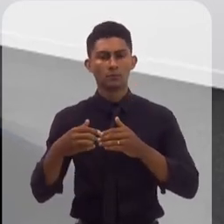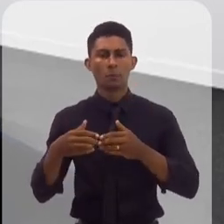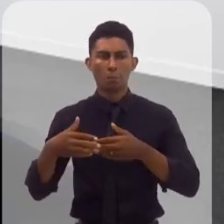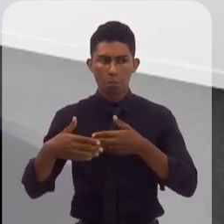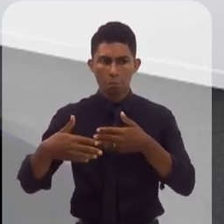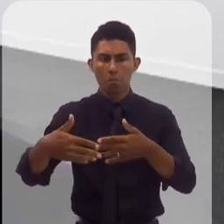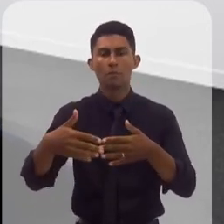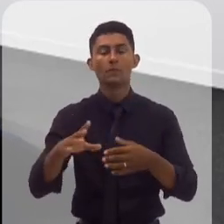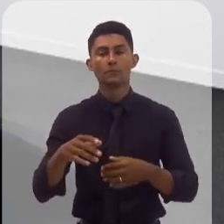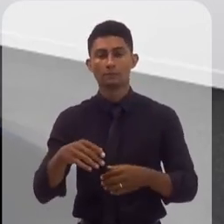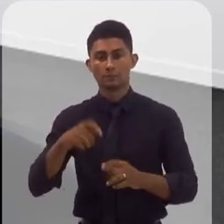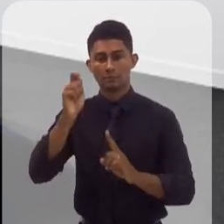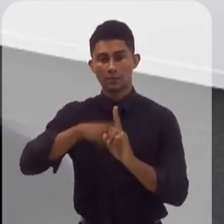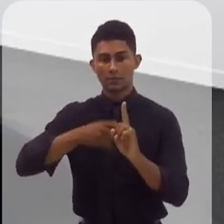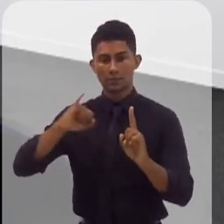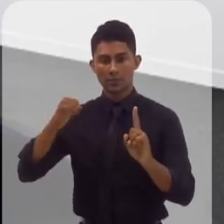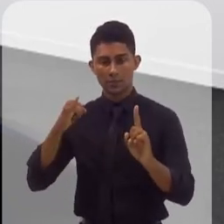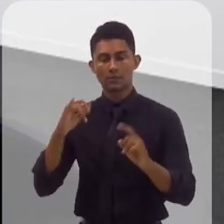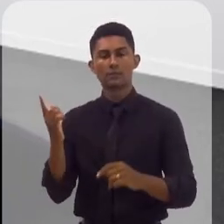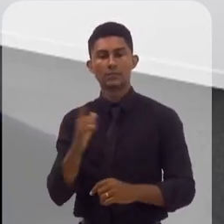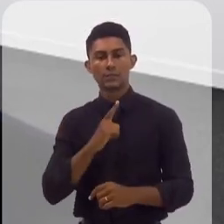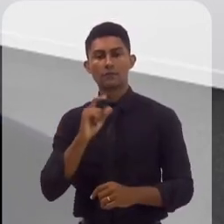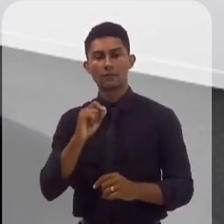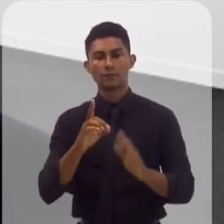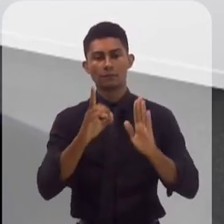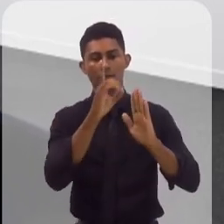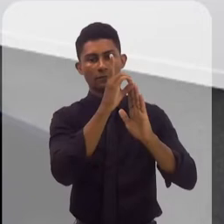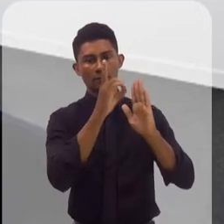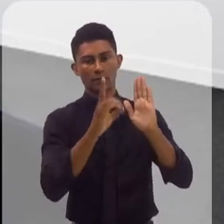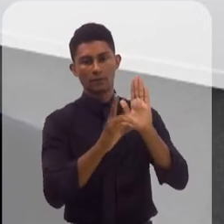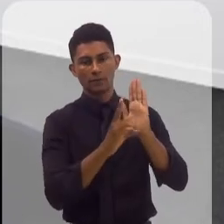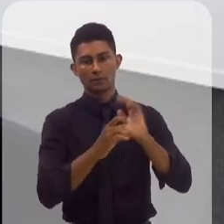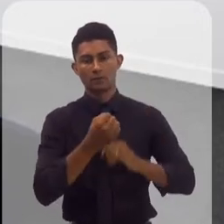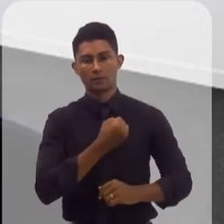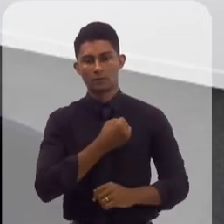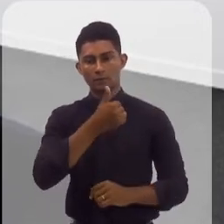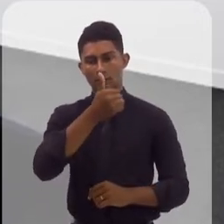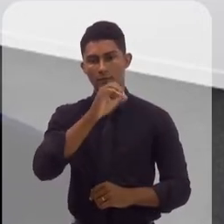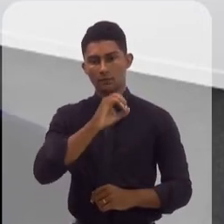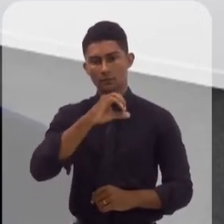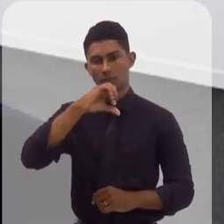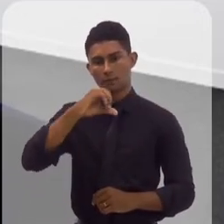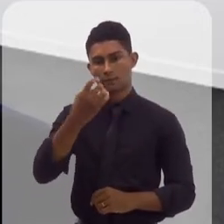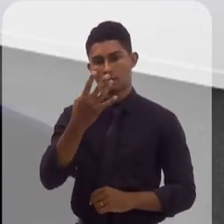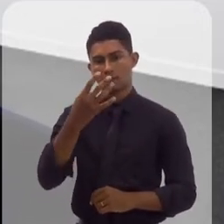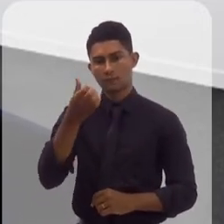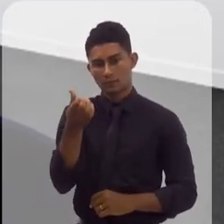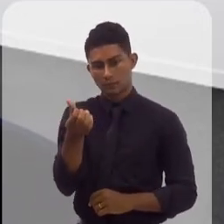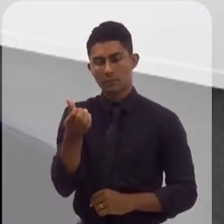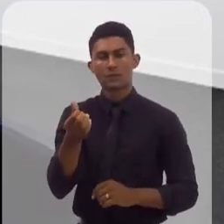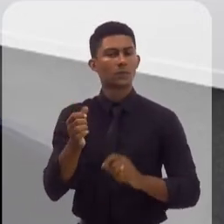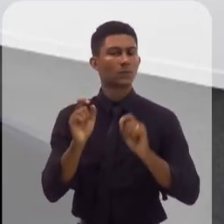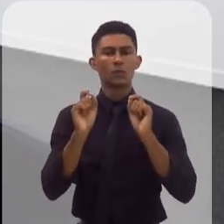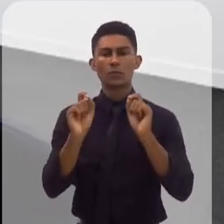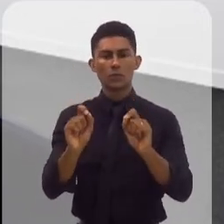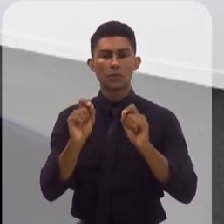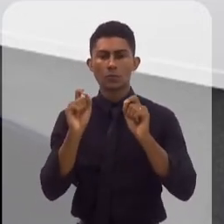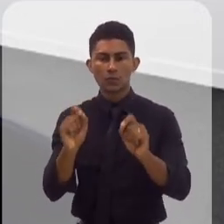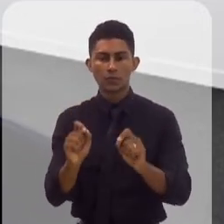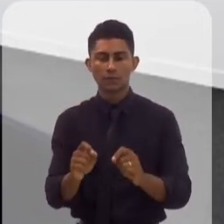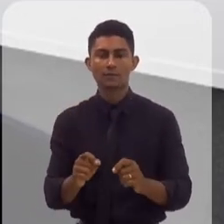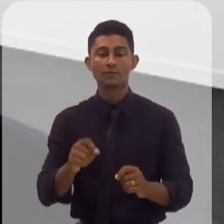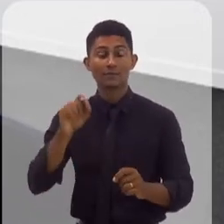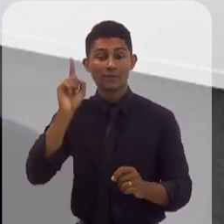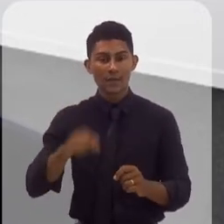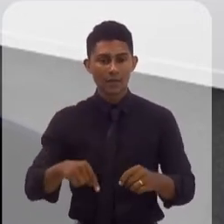gente teve em janeiro, agora, no início do ano, um decreto, o decreto 10946, que trata da